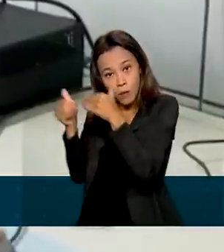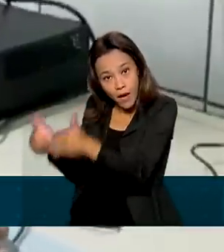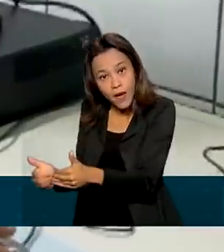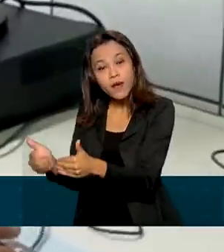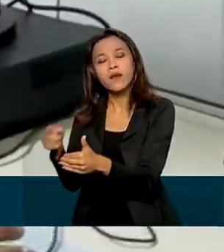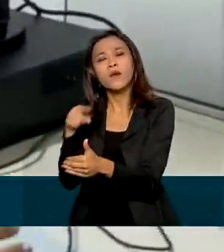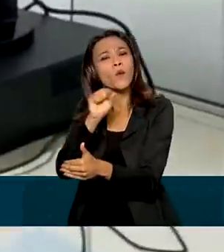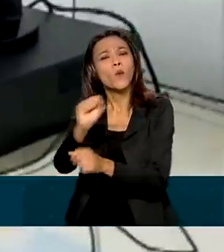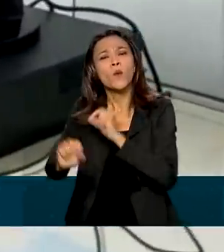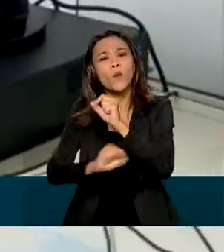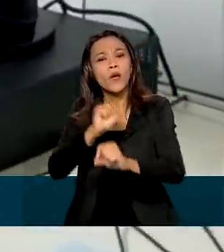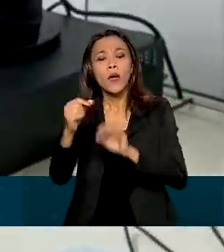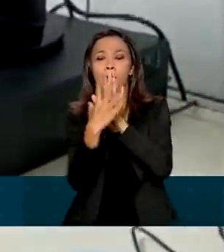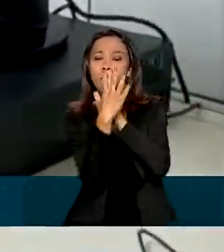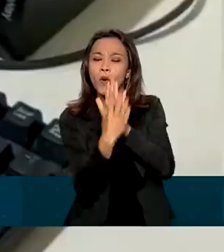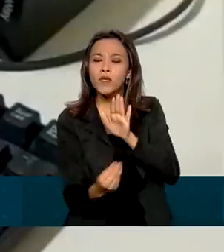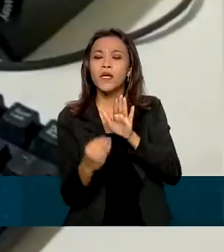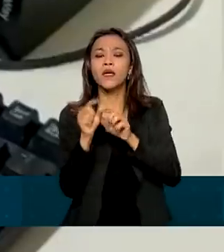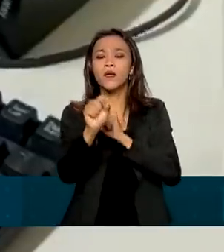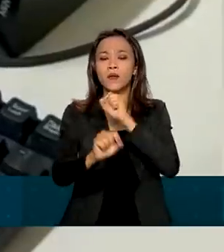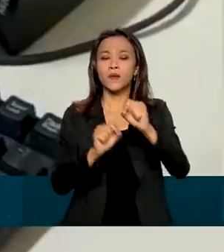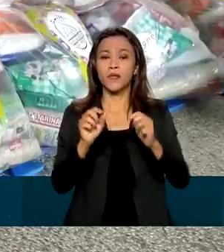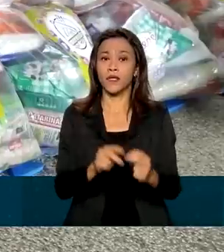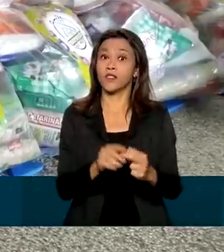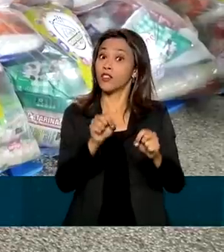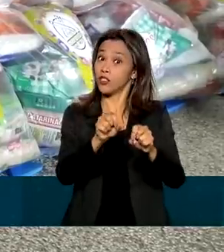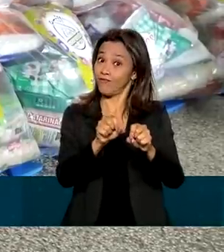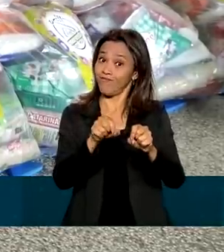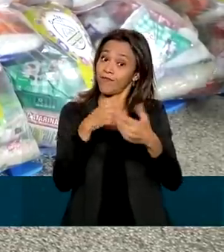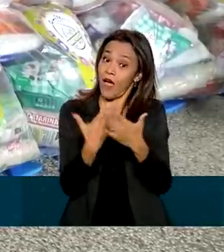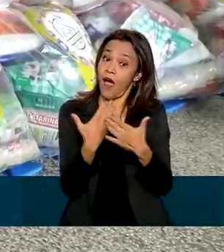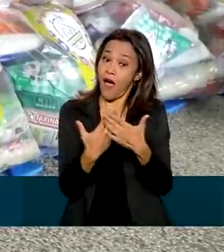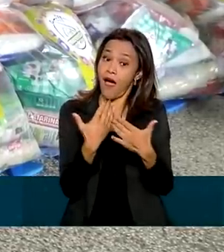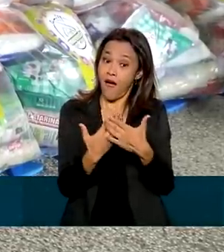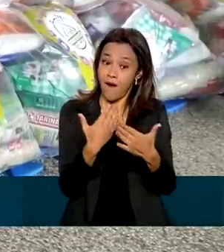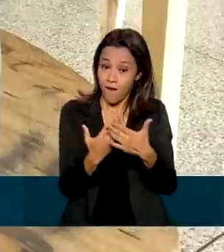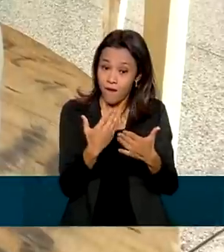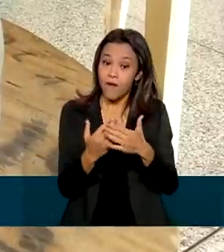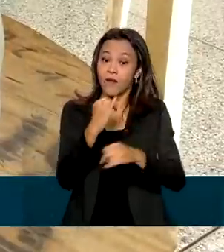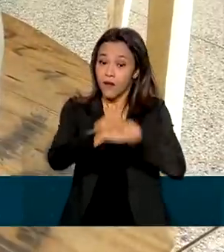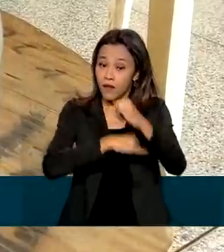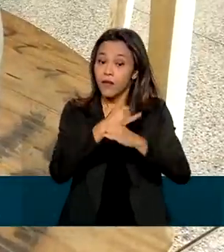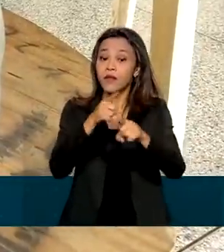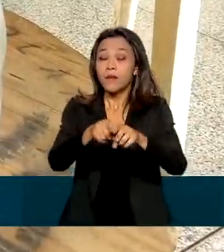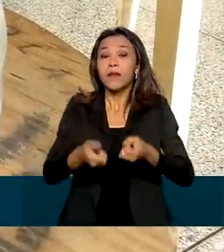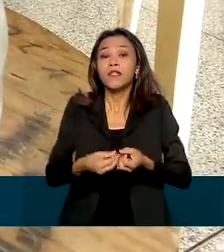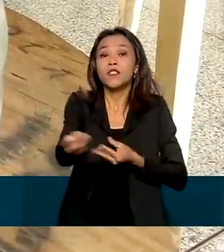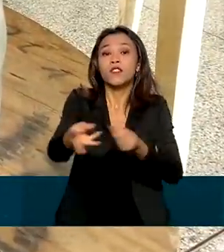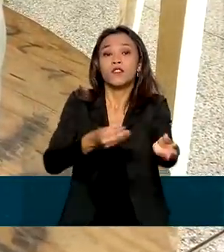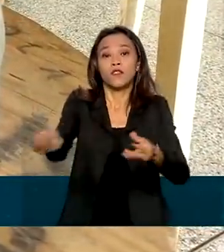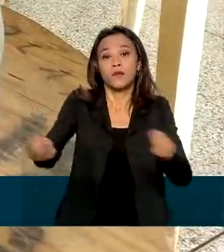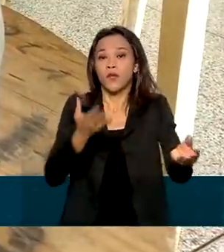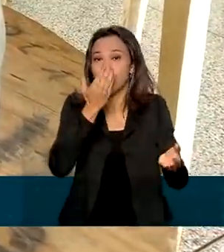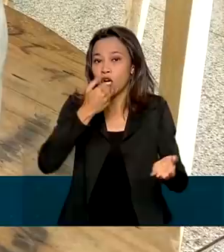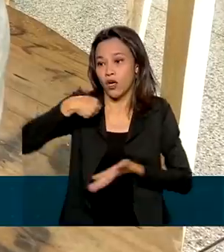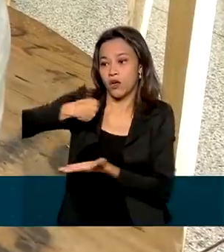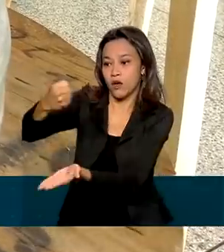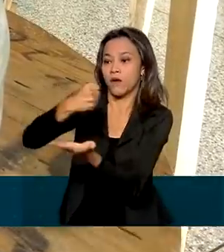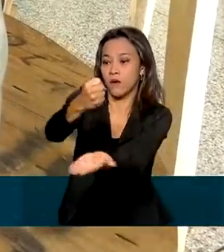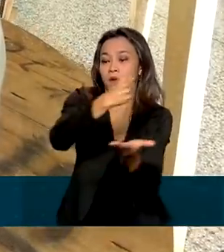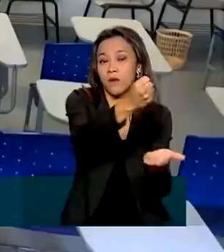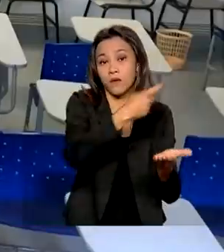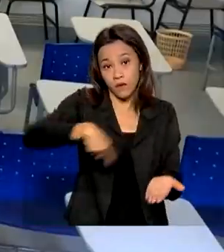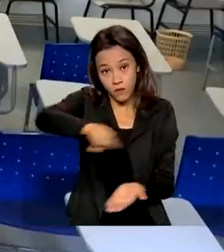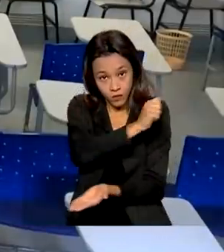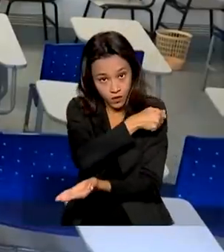modelos de ensino conectado para os estudantes e distribuiu kits de alimentos nas casas dos alunos da rede pública de